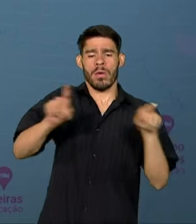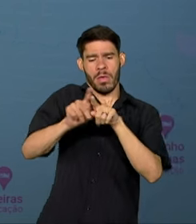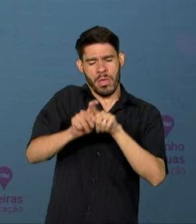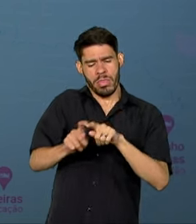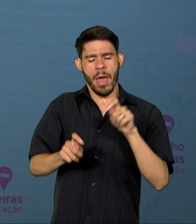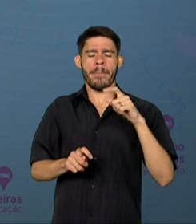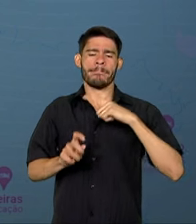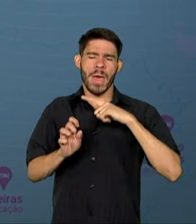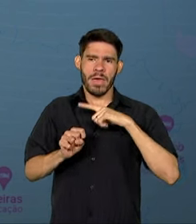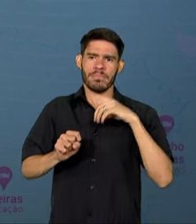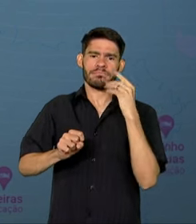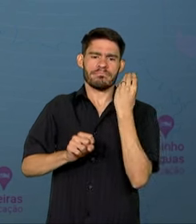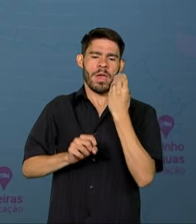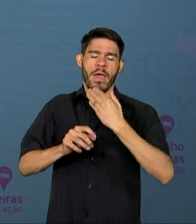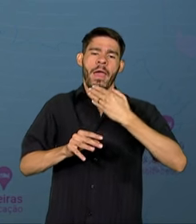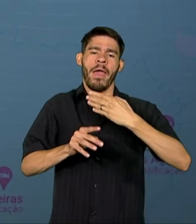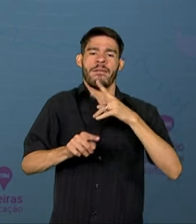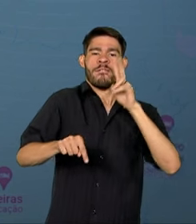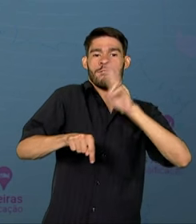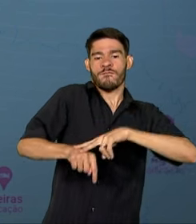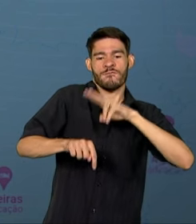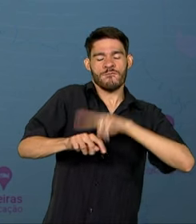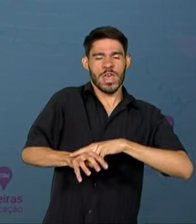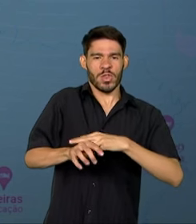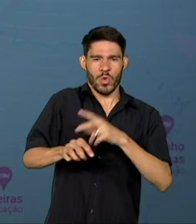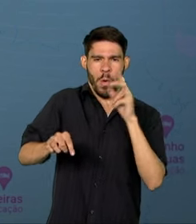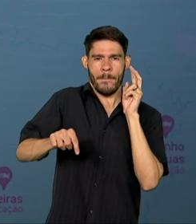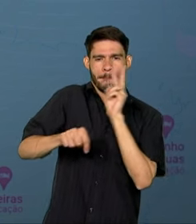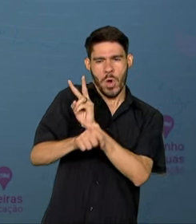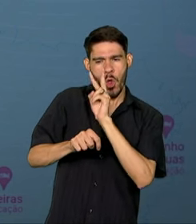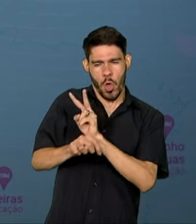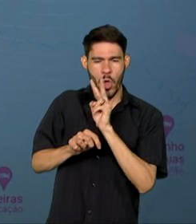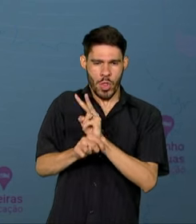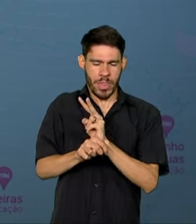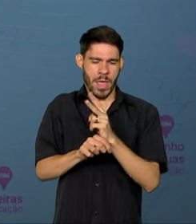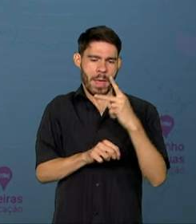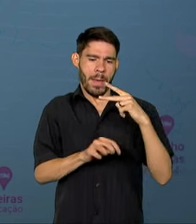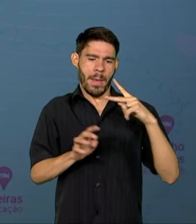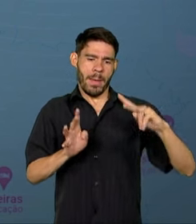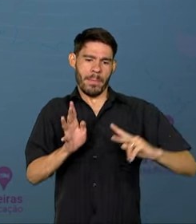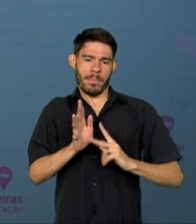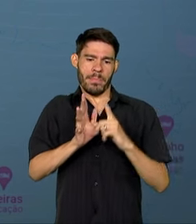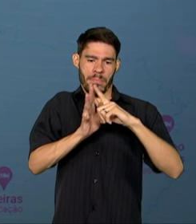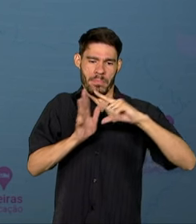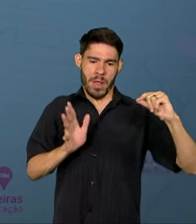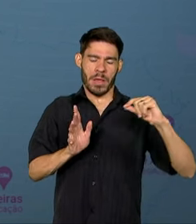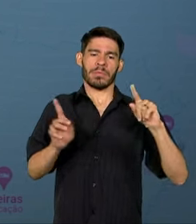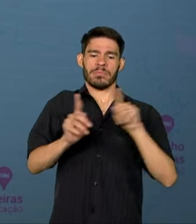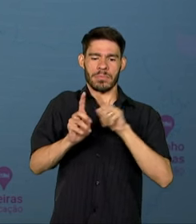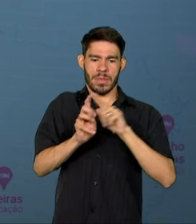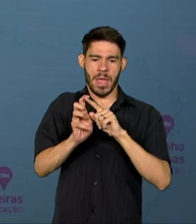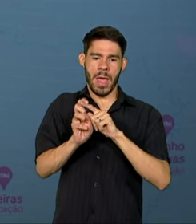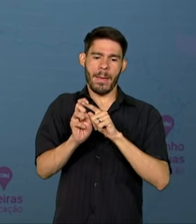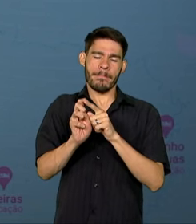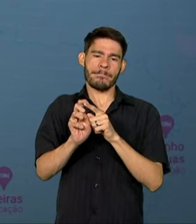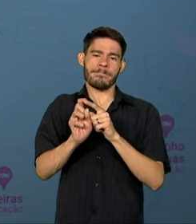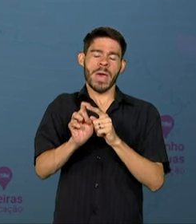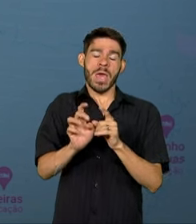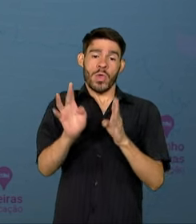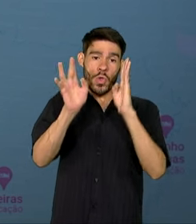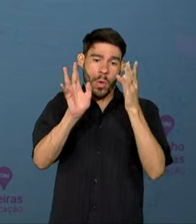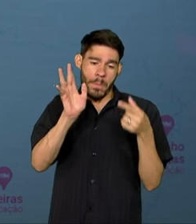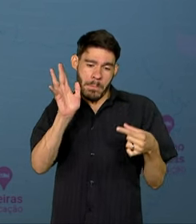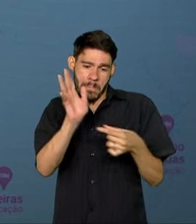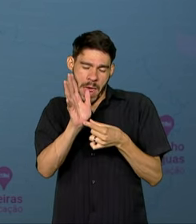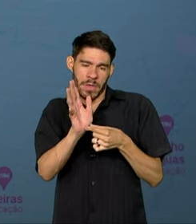previsão de instalação de vidros blindados no térreo do Palácio do Planalto e de pinos hidráulicos na base da rampa do prédio,